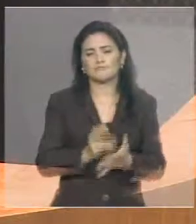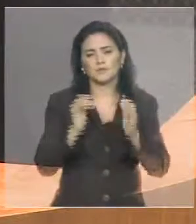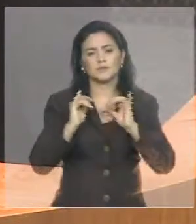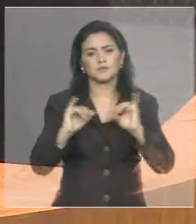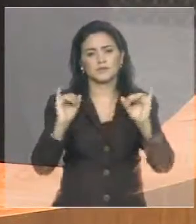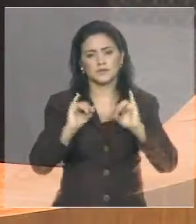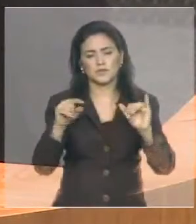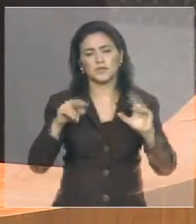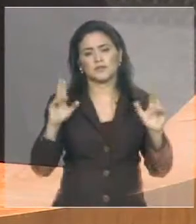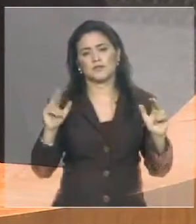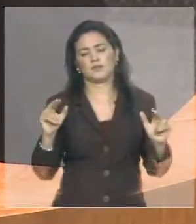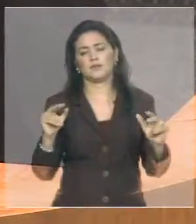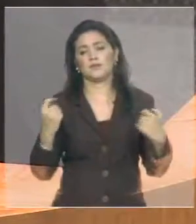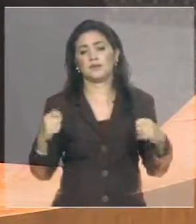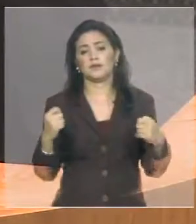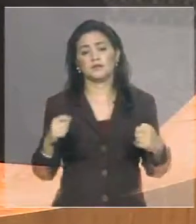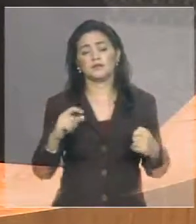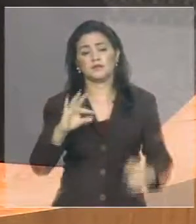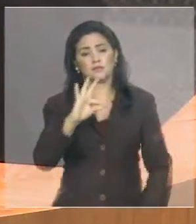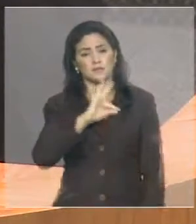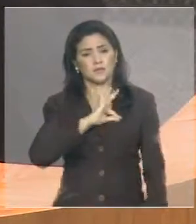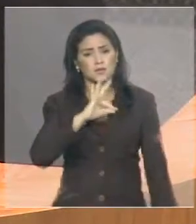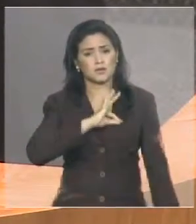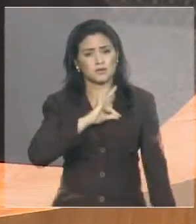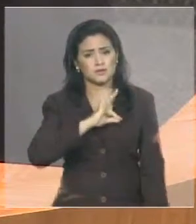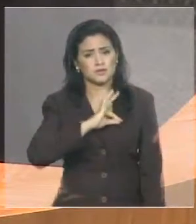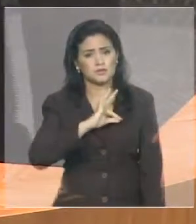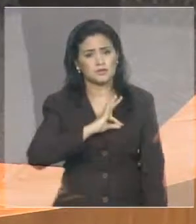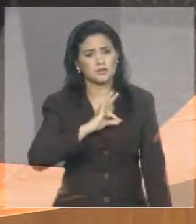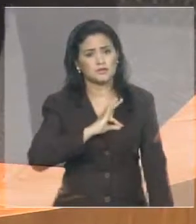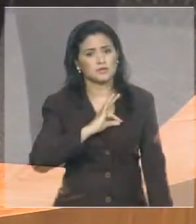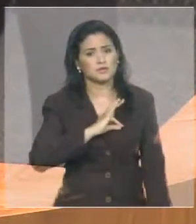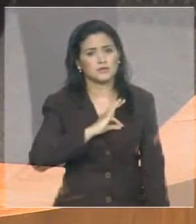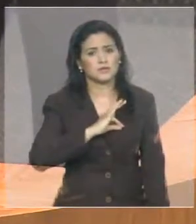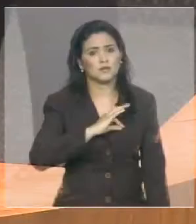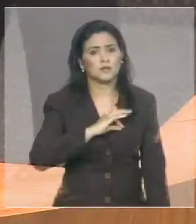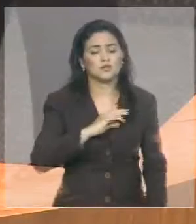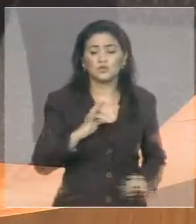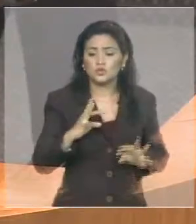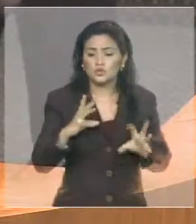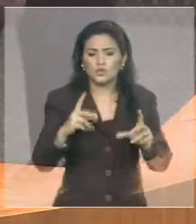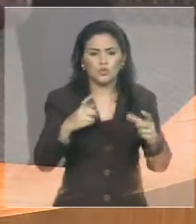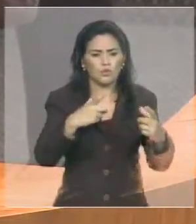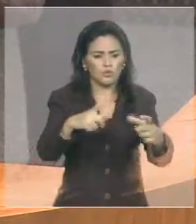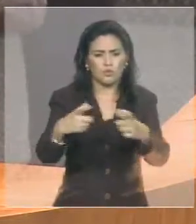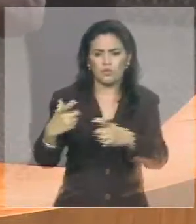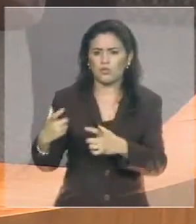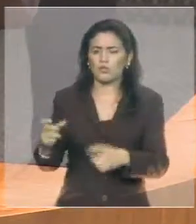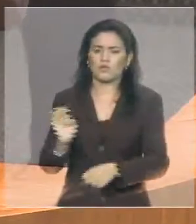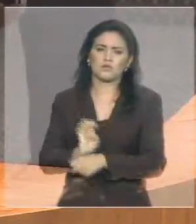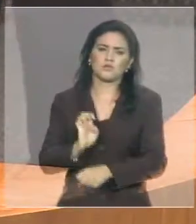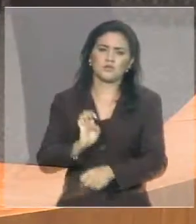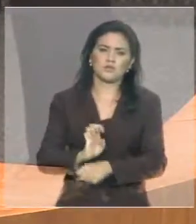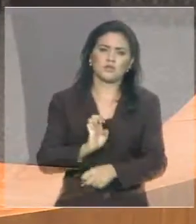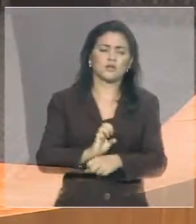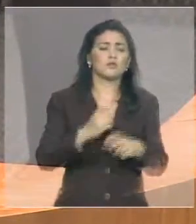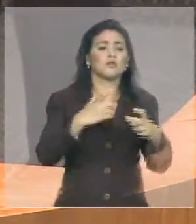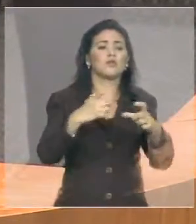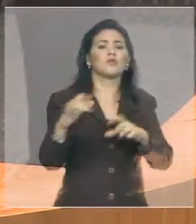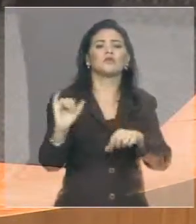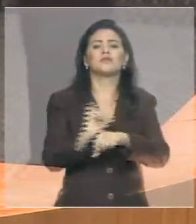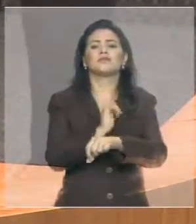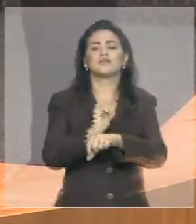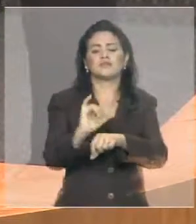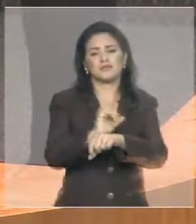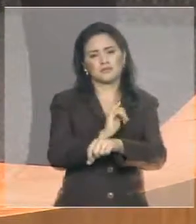presença efetiva das polícias nas fronteiras desse Estado, nas regiões estratégicas, nos